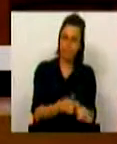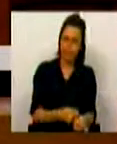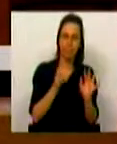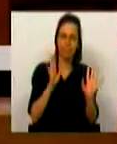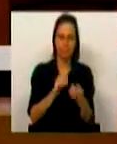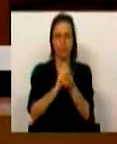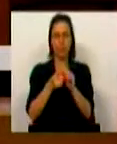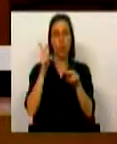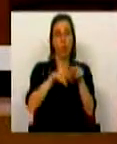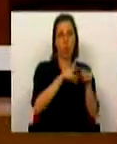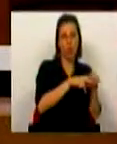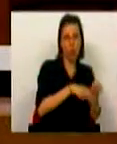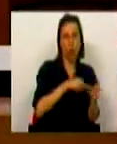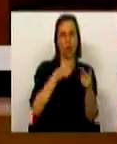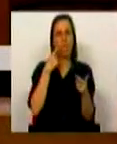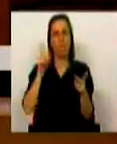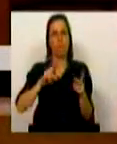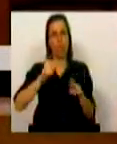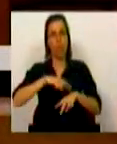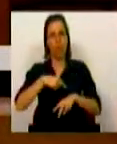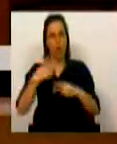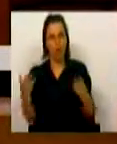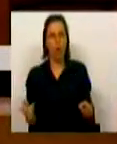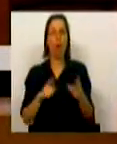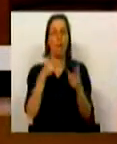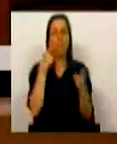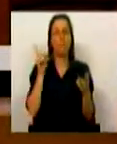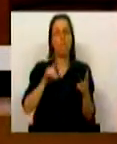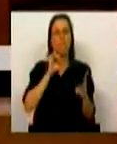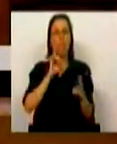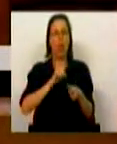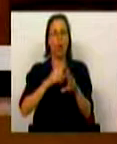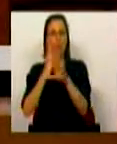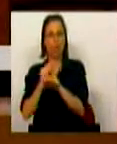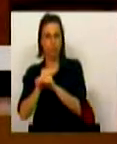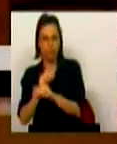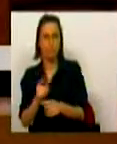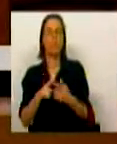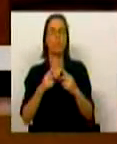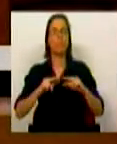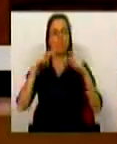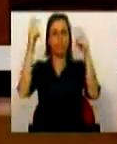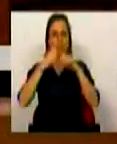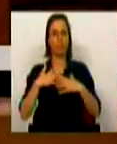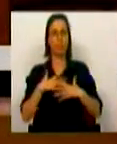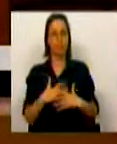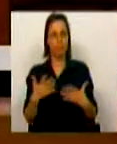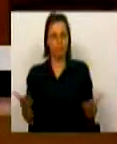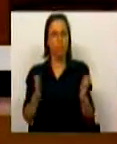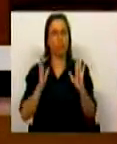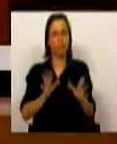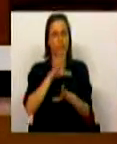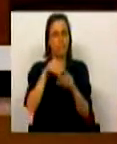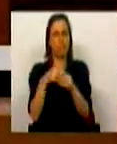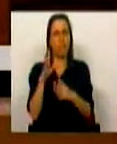A reversão dos cortes salariais, a reposição das 35 horas, a reposição do valor das horas extraordinárias, o descongelamento das carreiras, que já